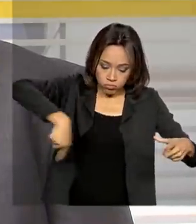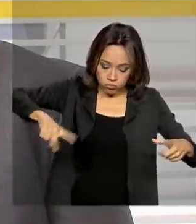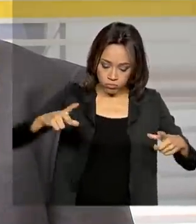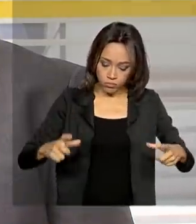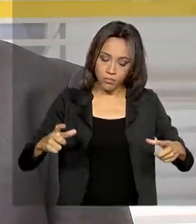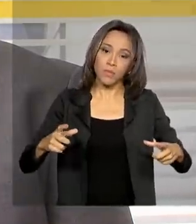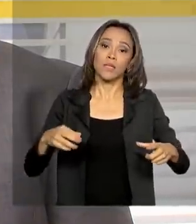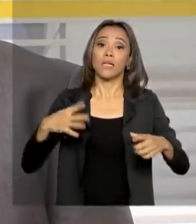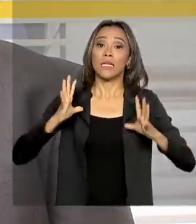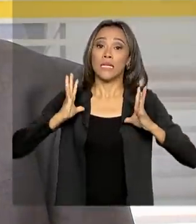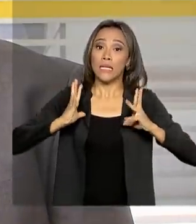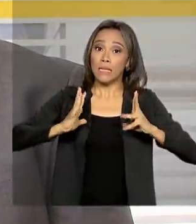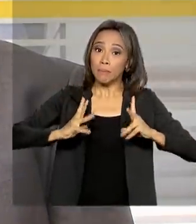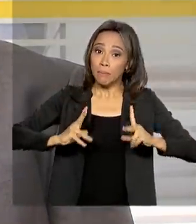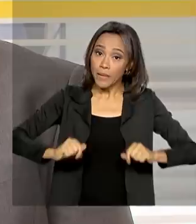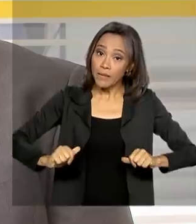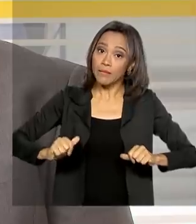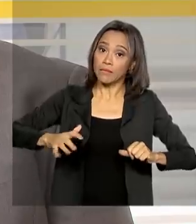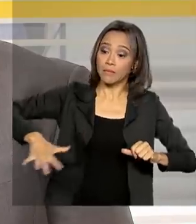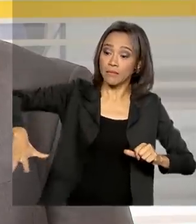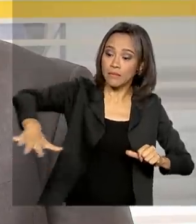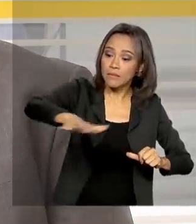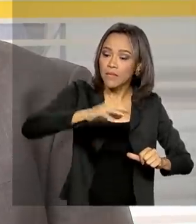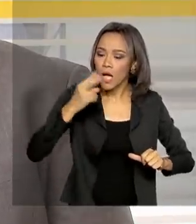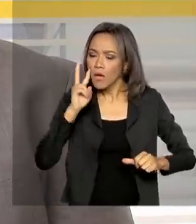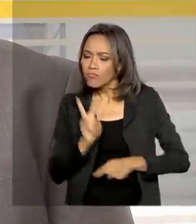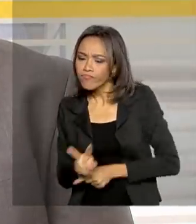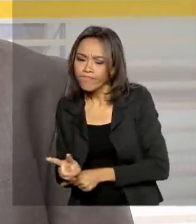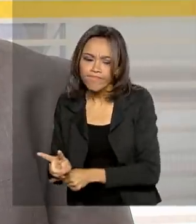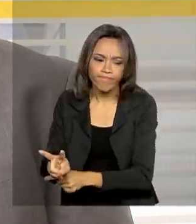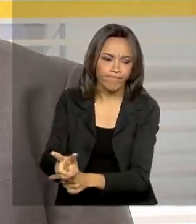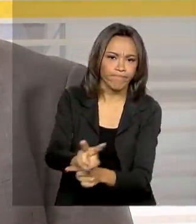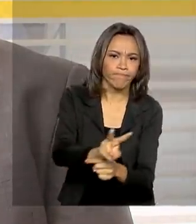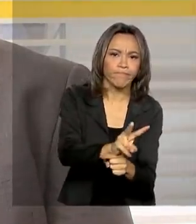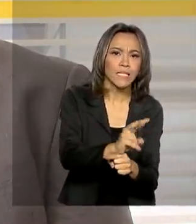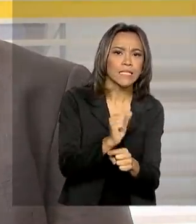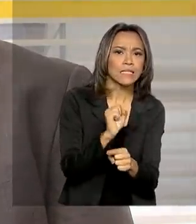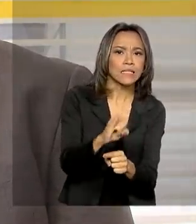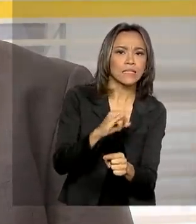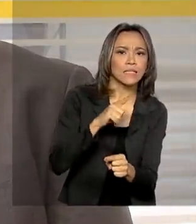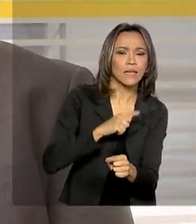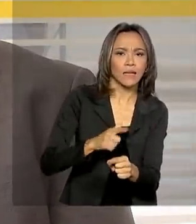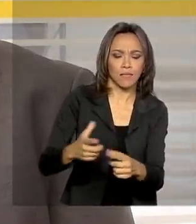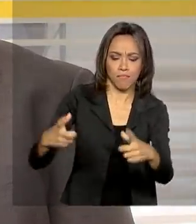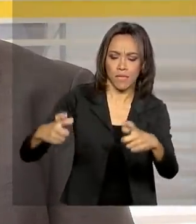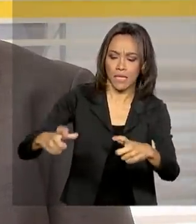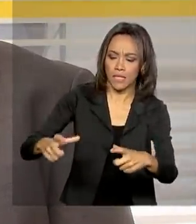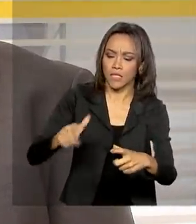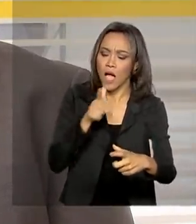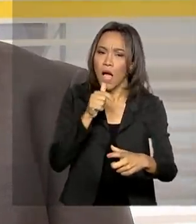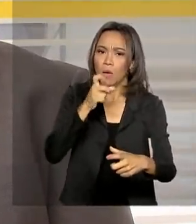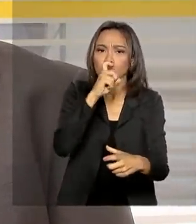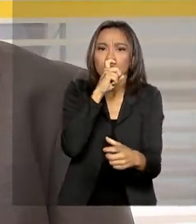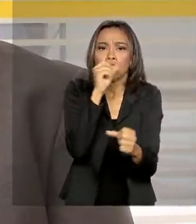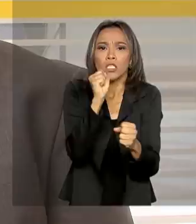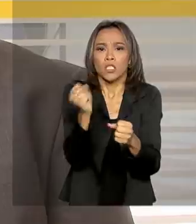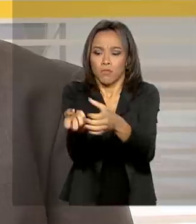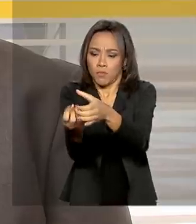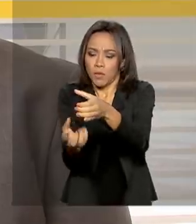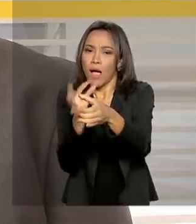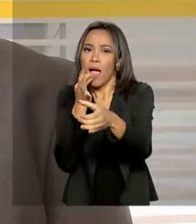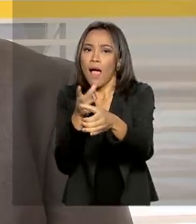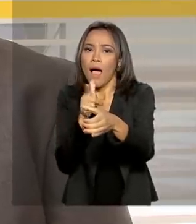limpeza das calhas, à verificação permanente da presença de água em bandeja de ar-condicionado, na bandeja da